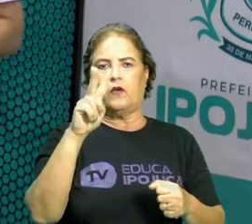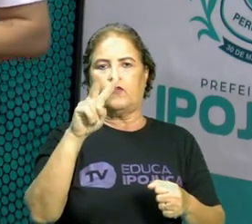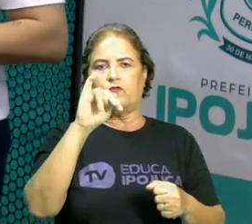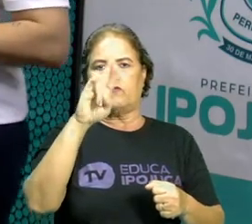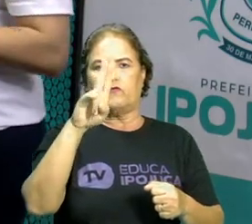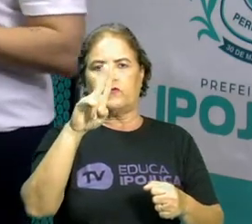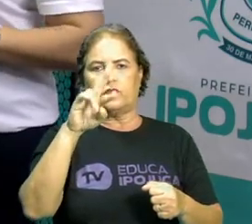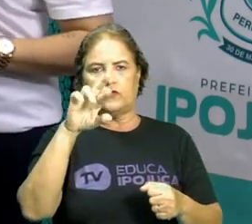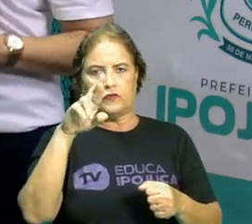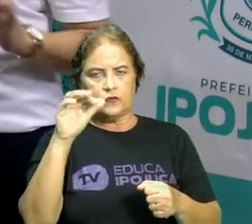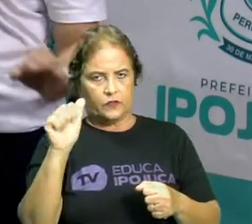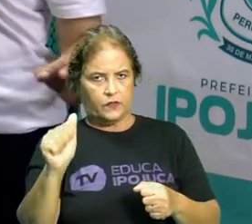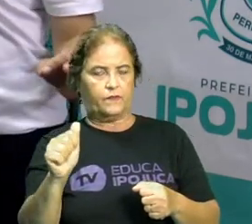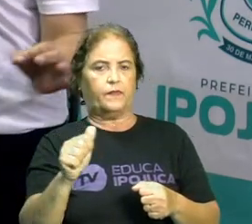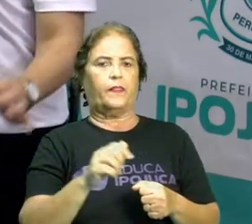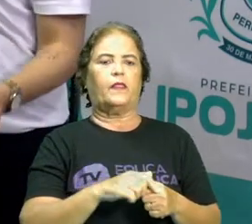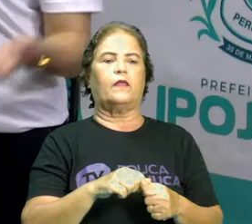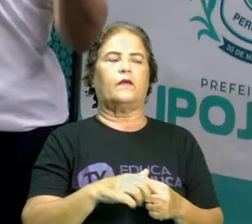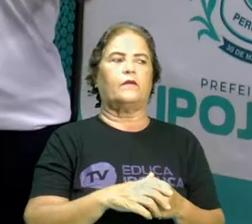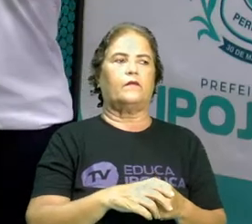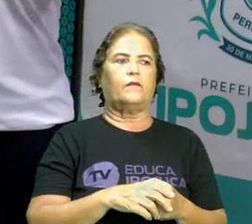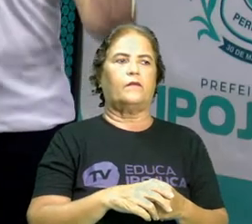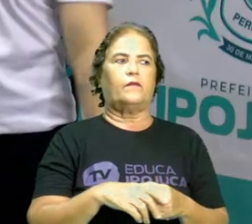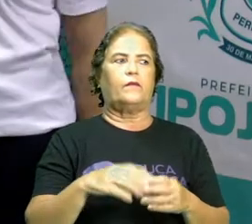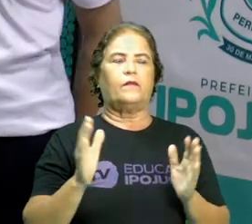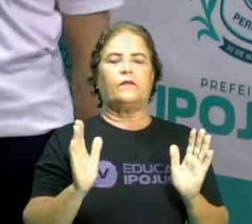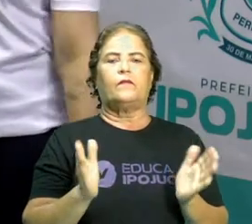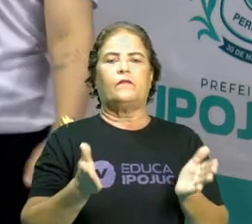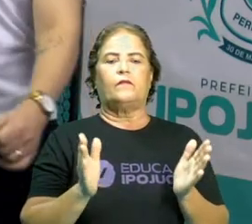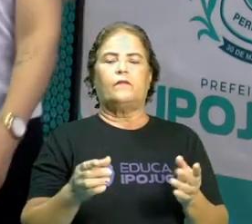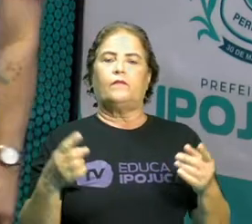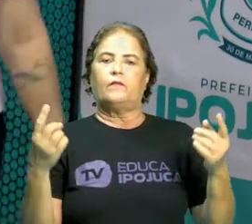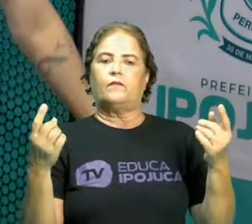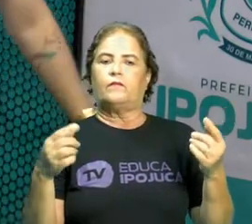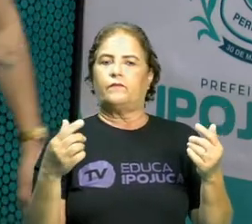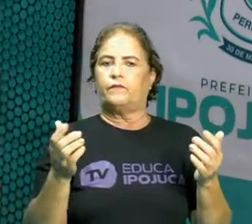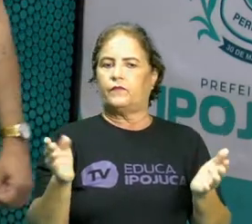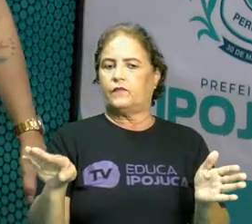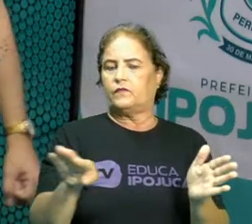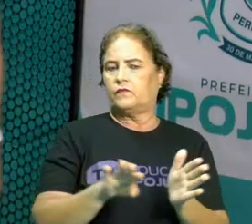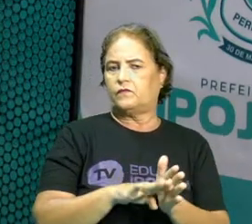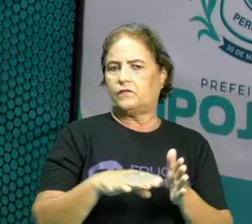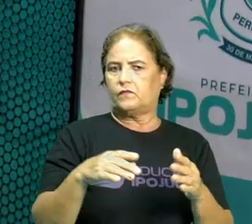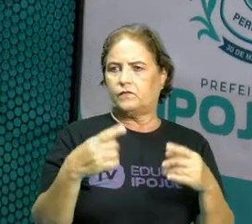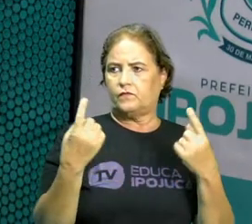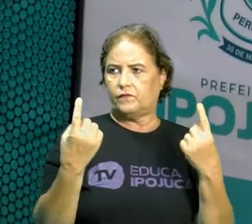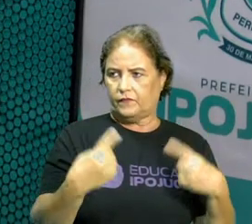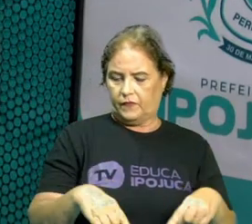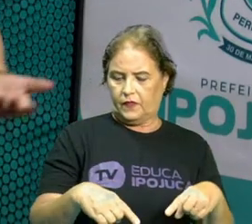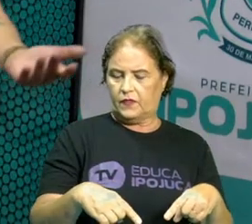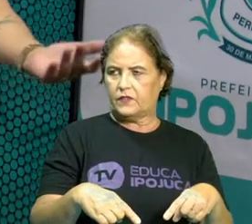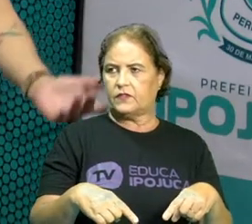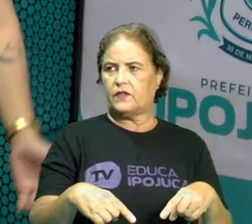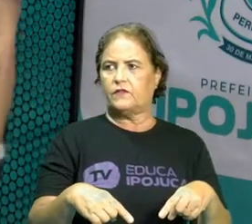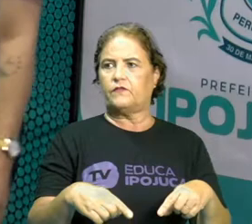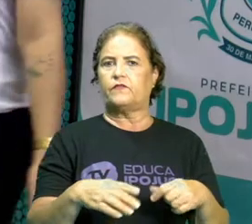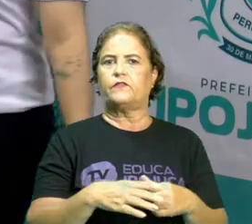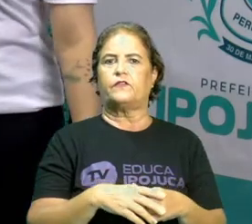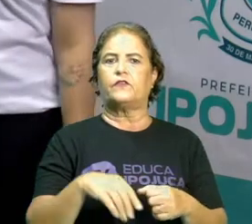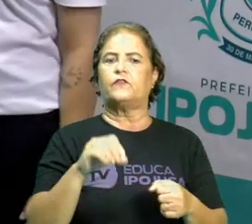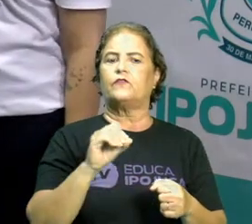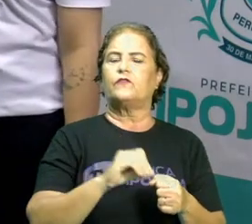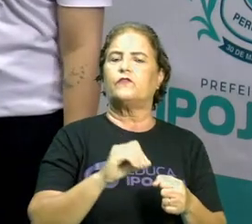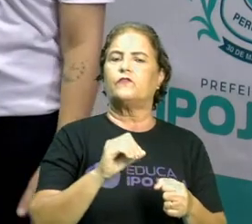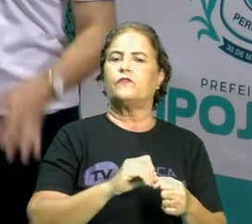em Pernambuco. É um patrimônio nosso. E agora chegou o nosso desafio da hora, produzindo